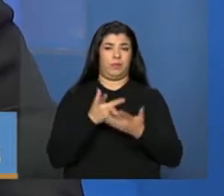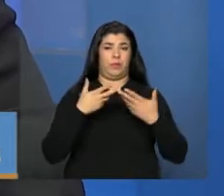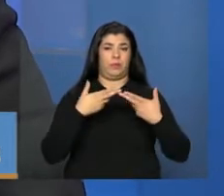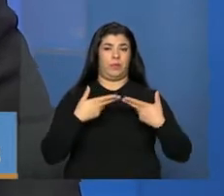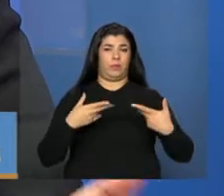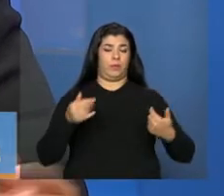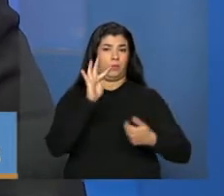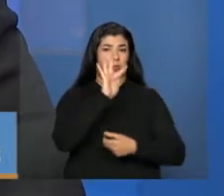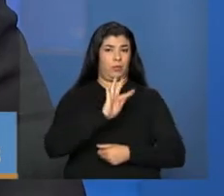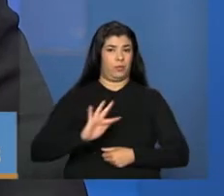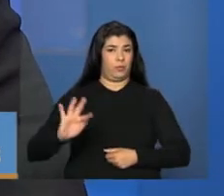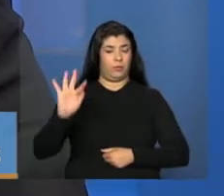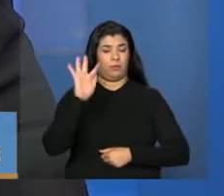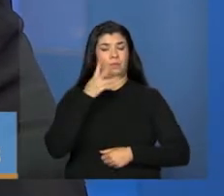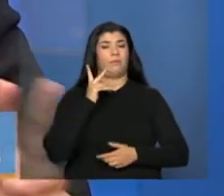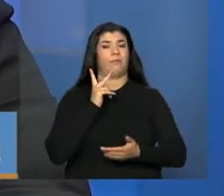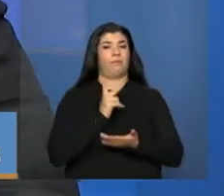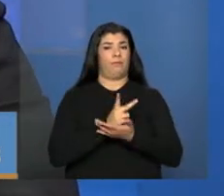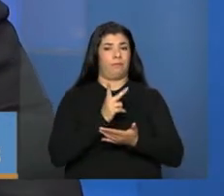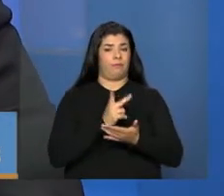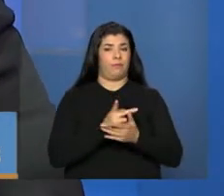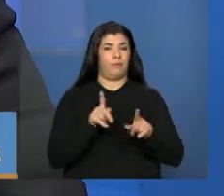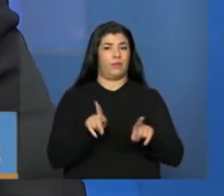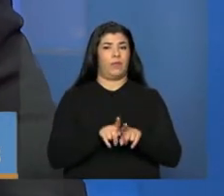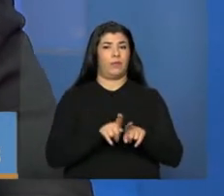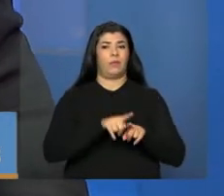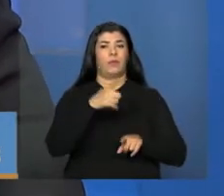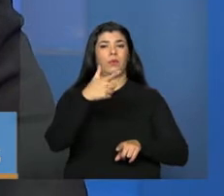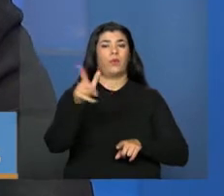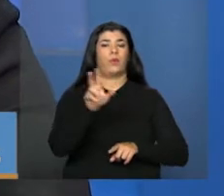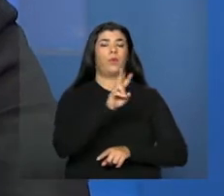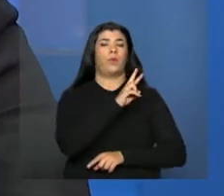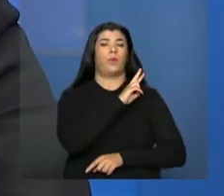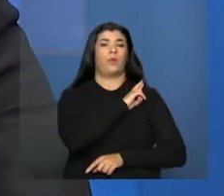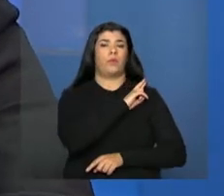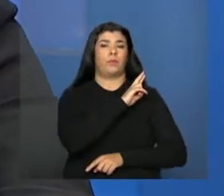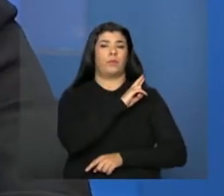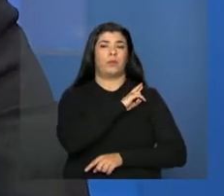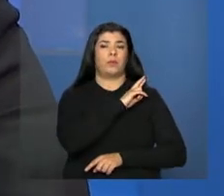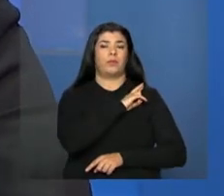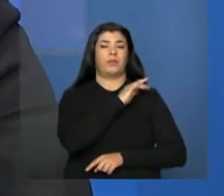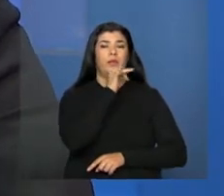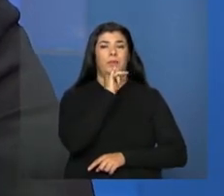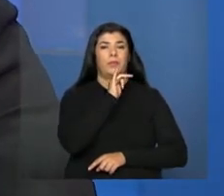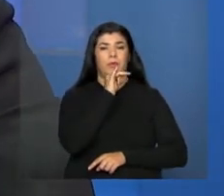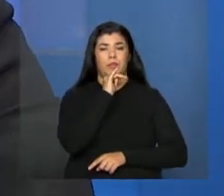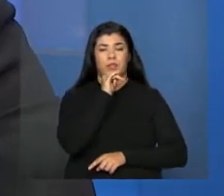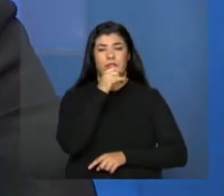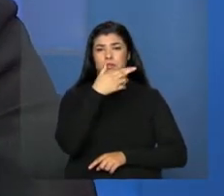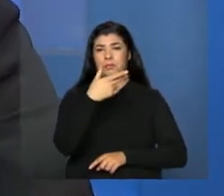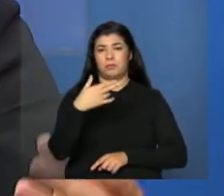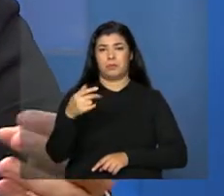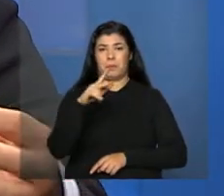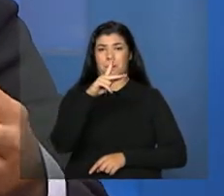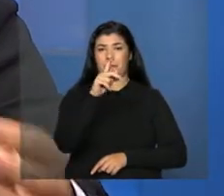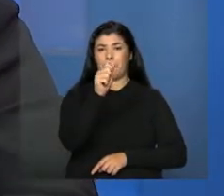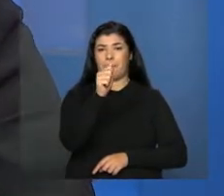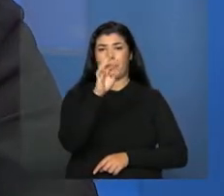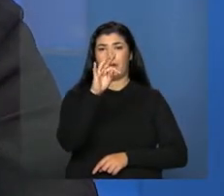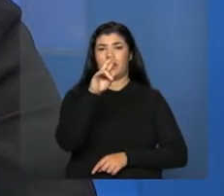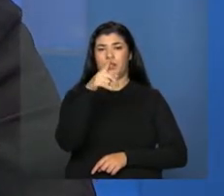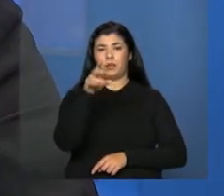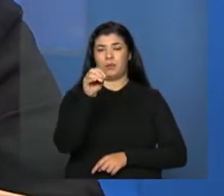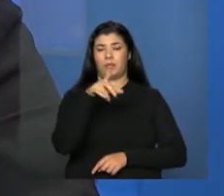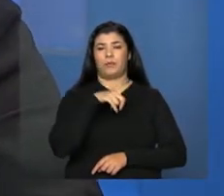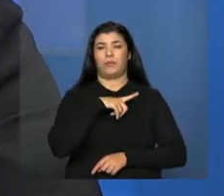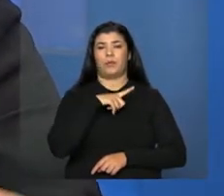inclusive os eventuais encarragos patronais, que deveriam ocorrer a conta do Estado. Então, seja, verbas,